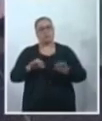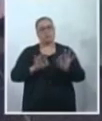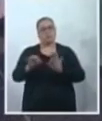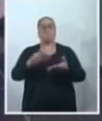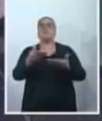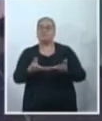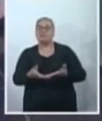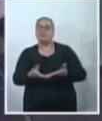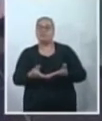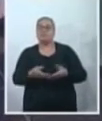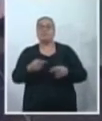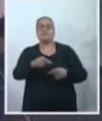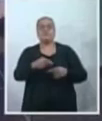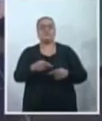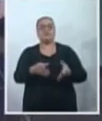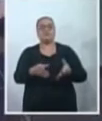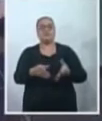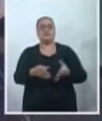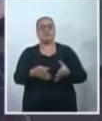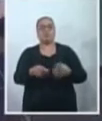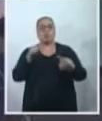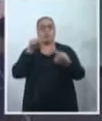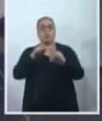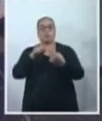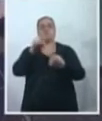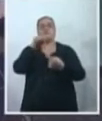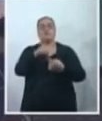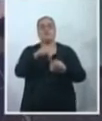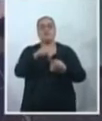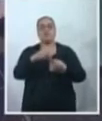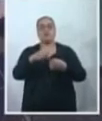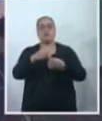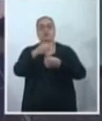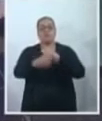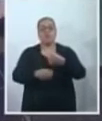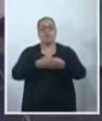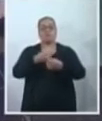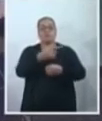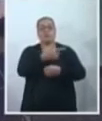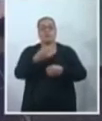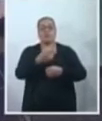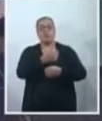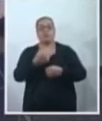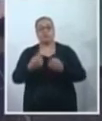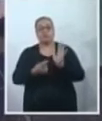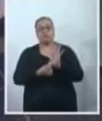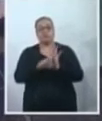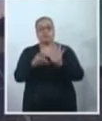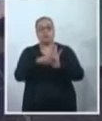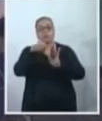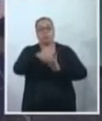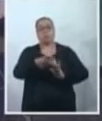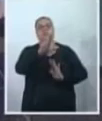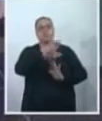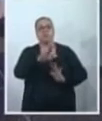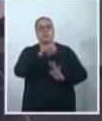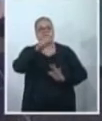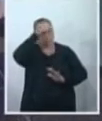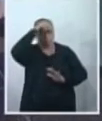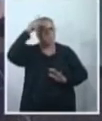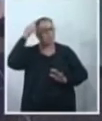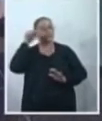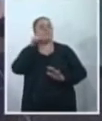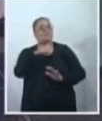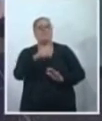E há uma intenção sua aí de que isso venha para o ano que vem no orçamento do município. Quer dizer, o prefeito estaria aí, a